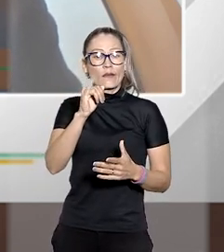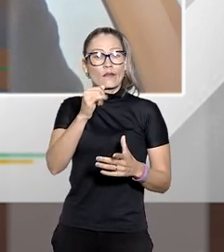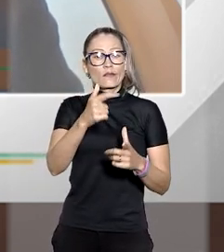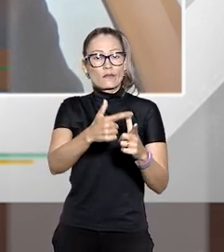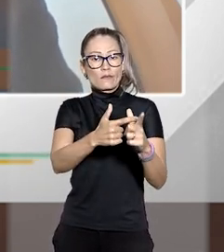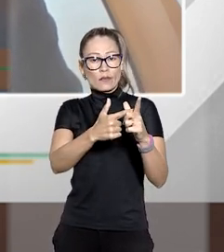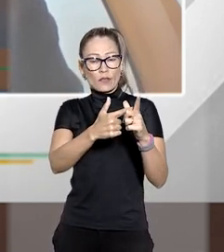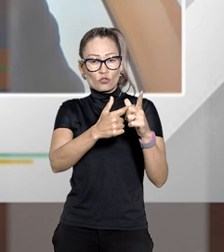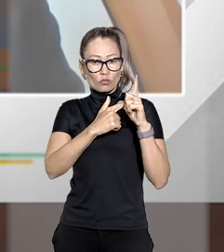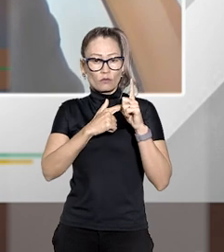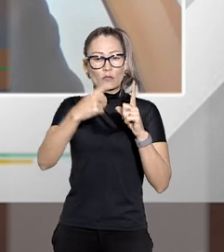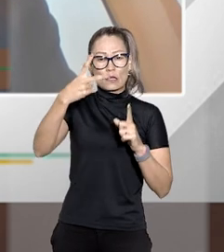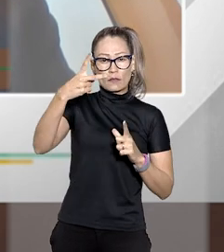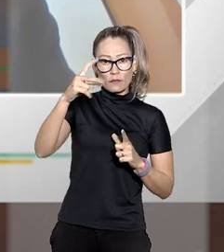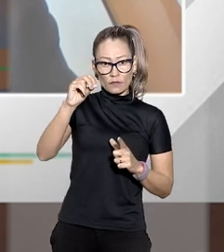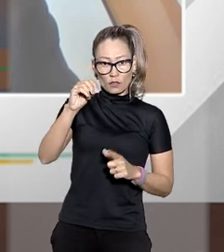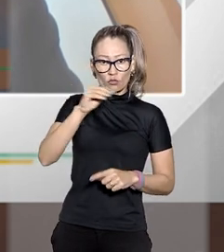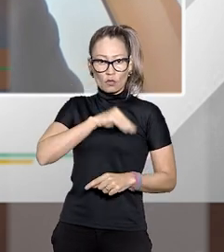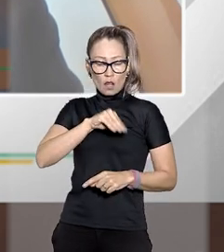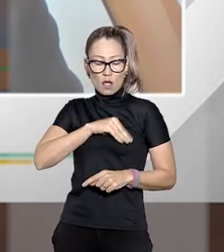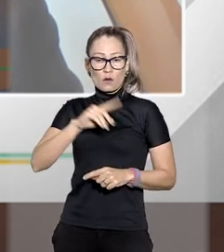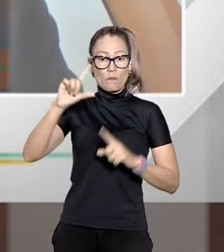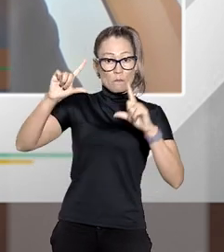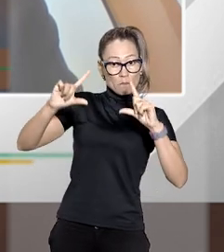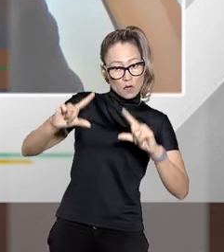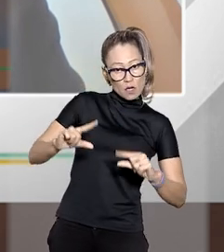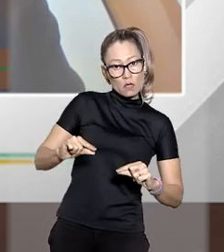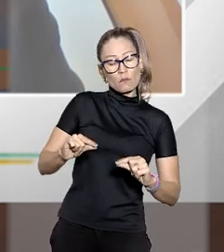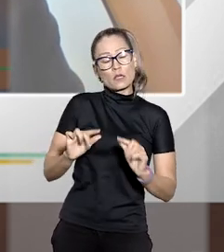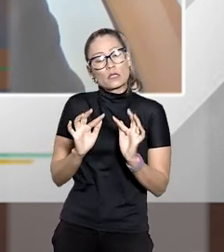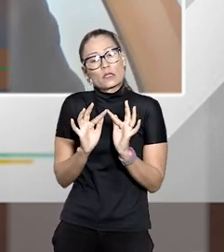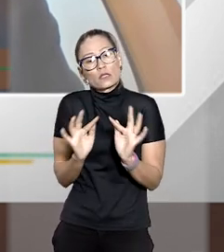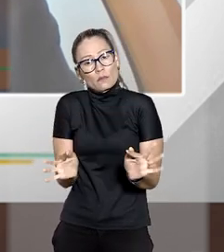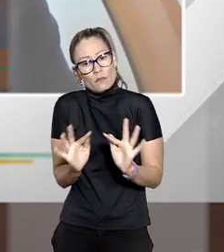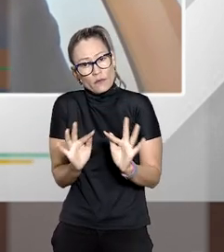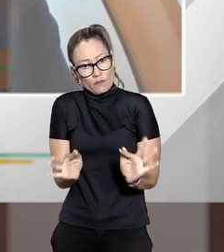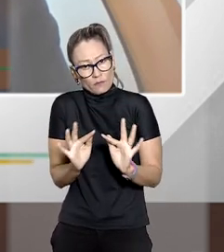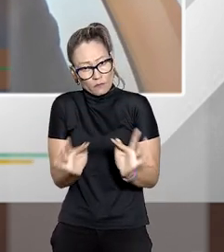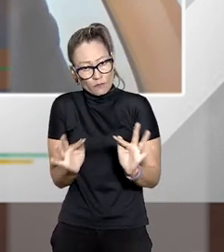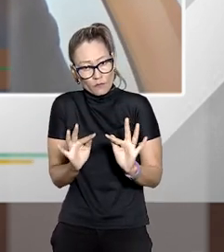requisição de pequeno valor que é um modelo mais simplificado em que